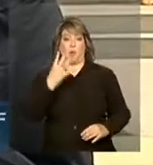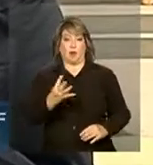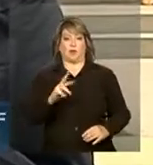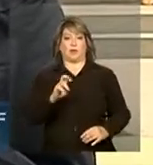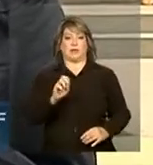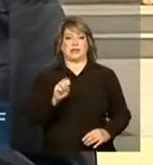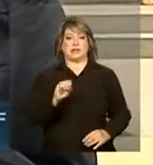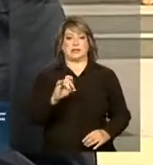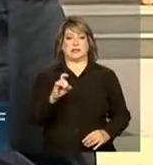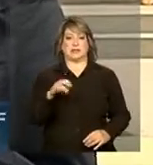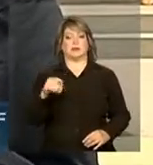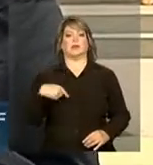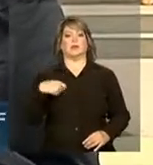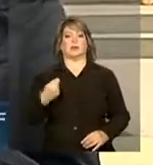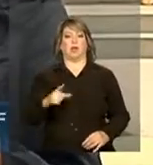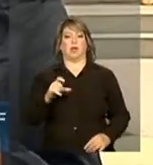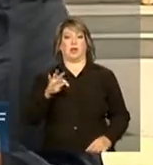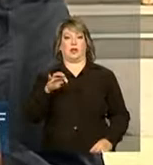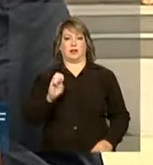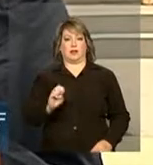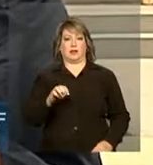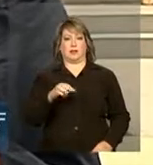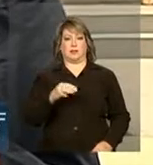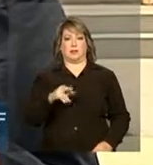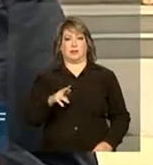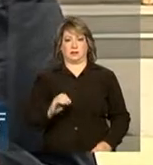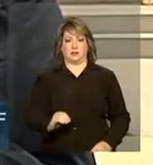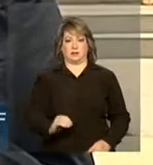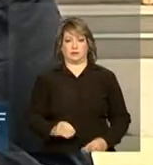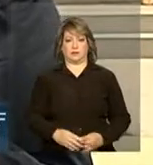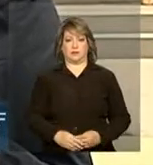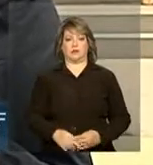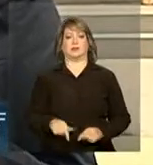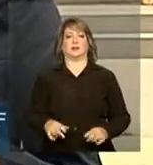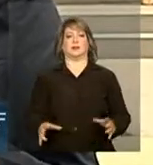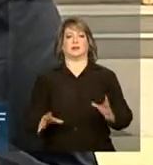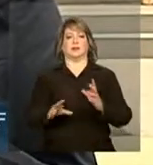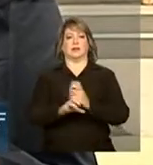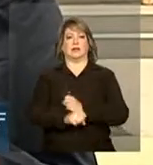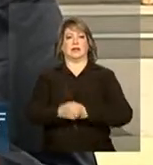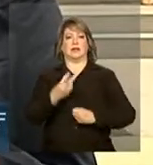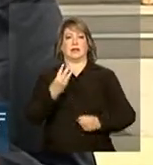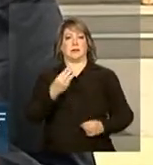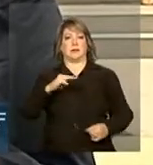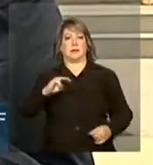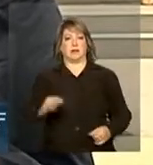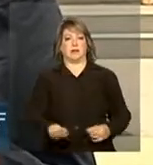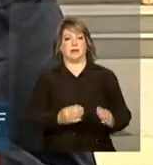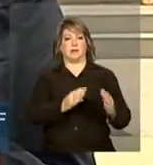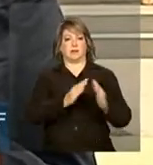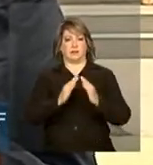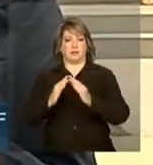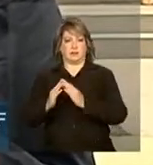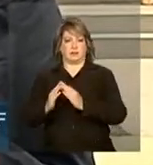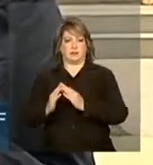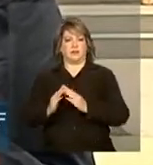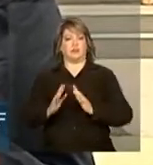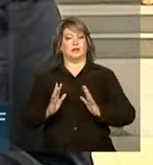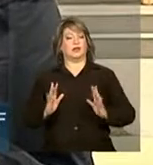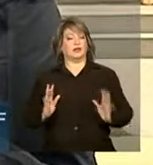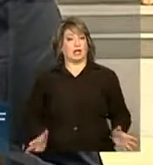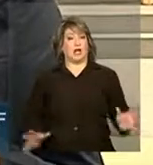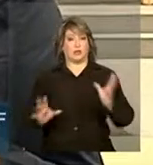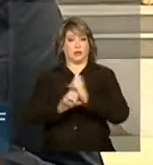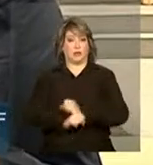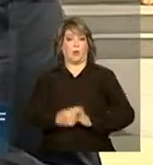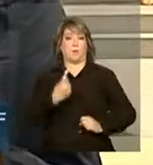aqui no lote Miro. No fim deste ano, foram completadas 3 milhões de unidades habitacionais. Já foram concluídas